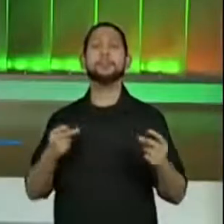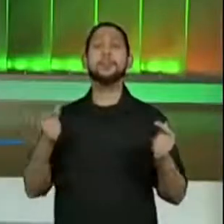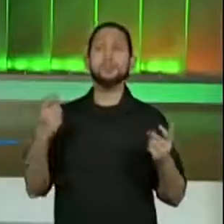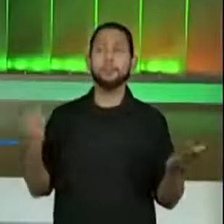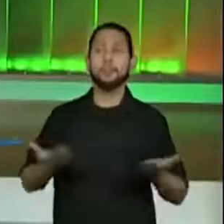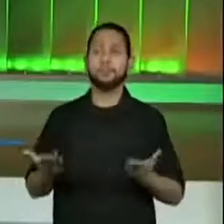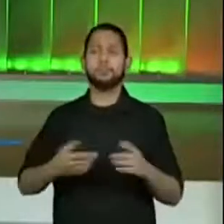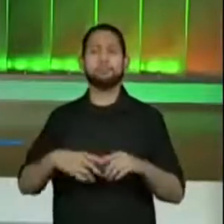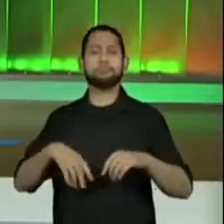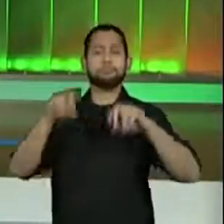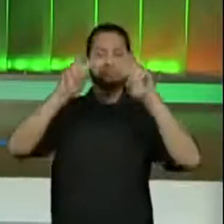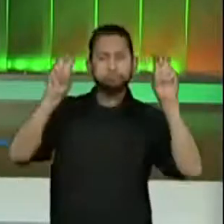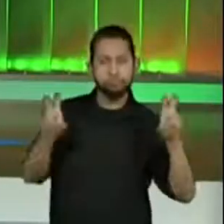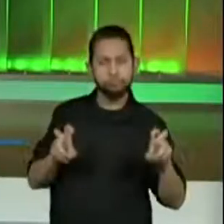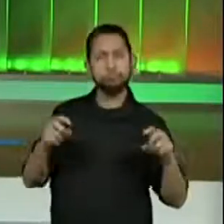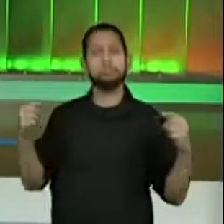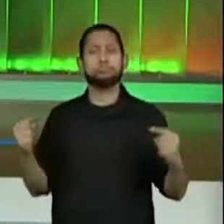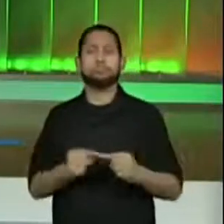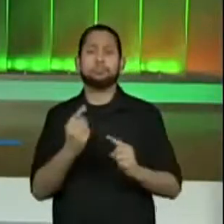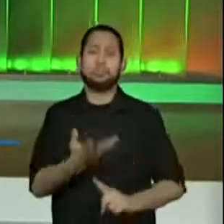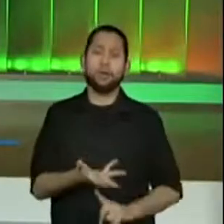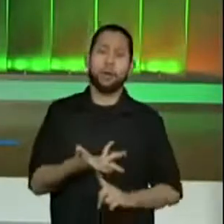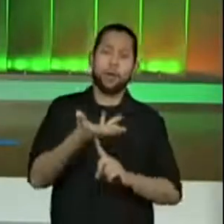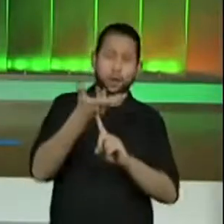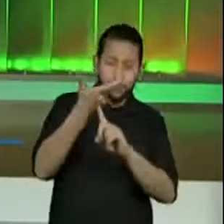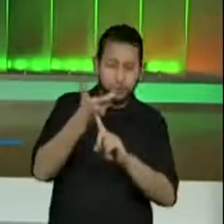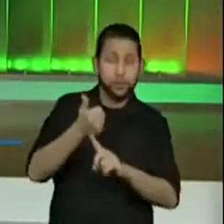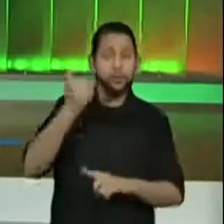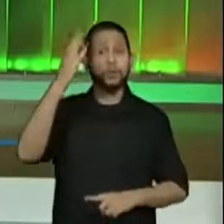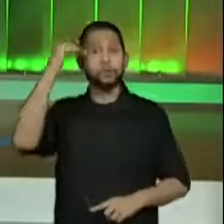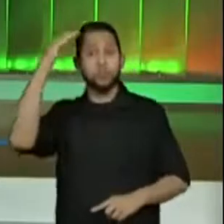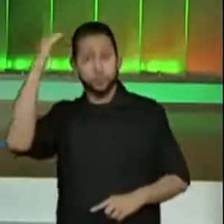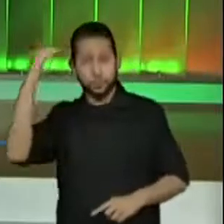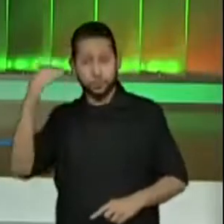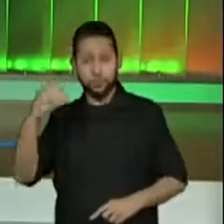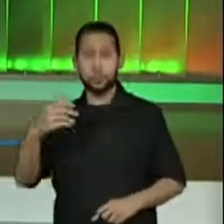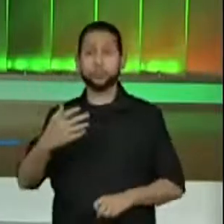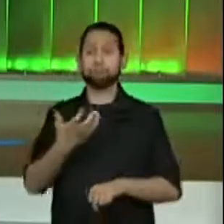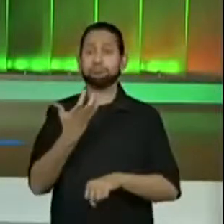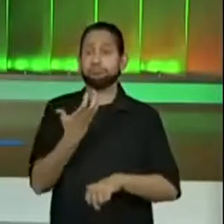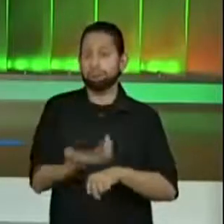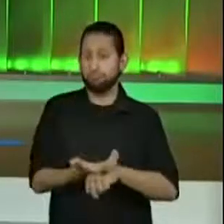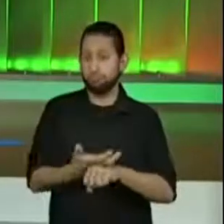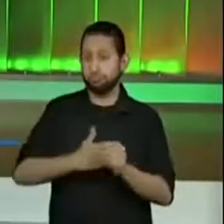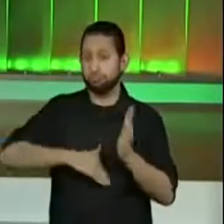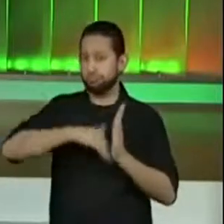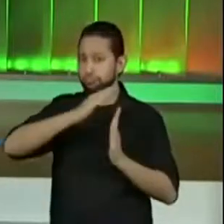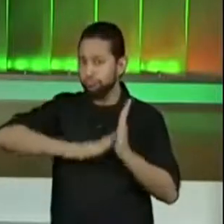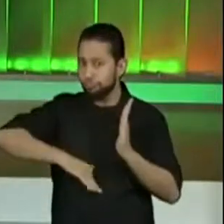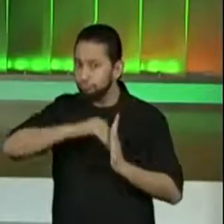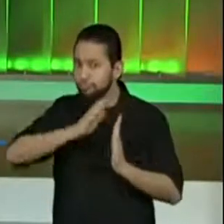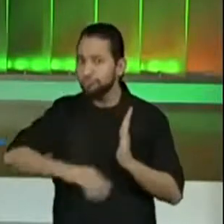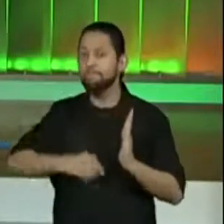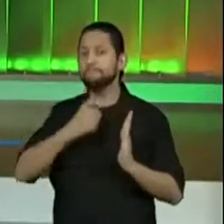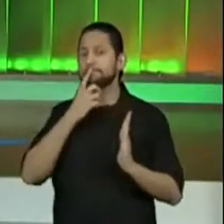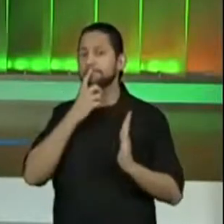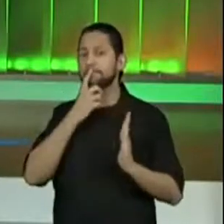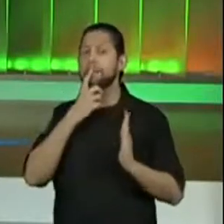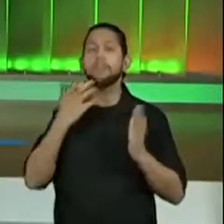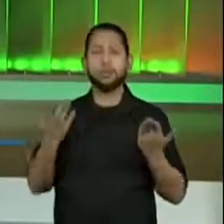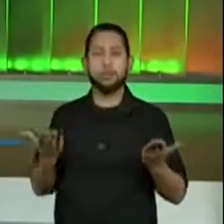continua sendo obras de arte, Cândido Portinari. O assunto não muda, só a habilidade que mudou, certo?